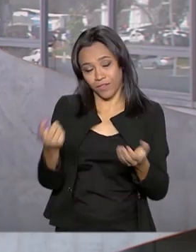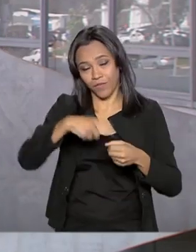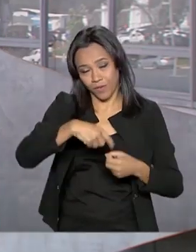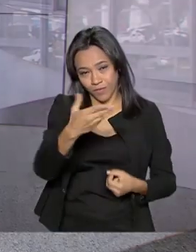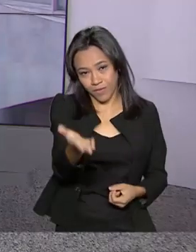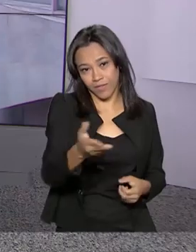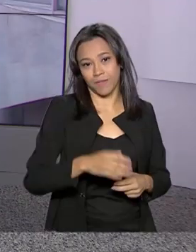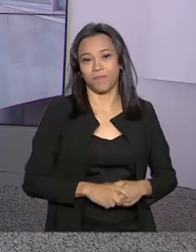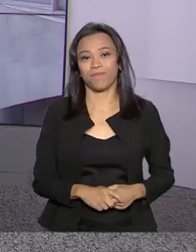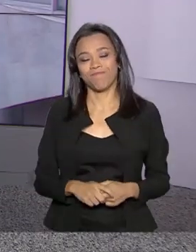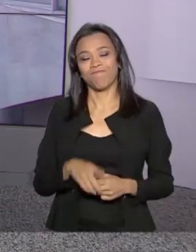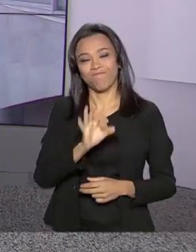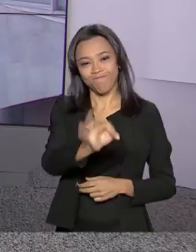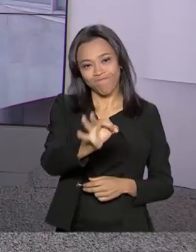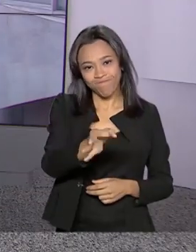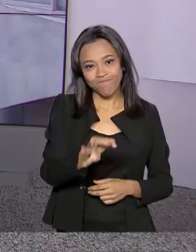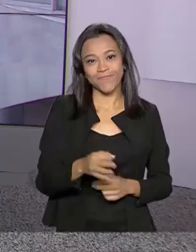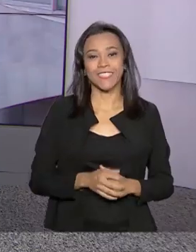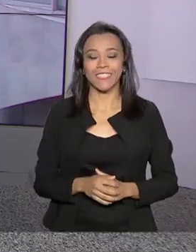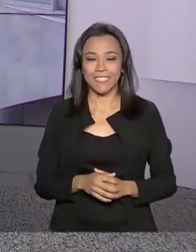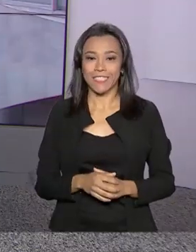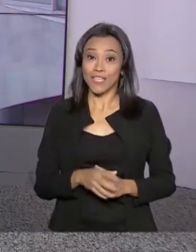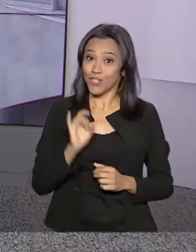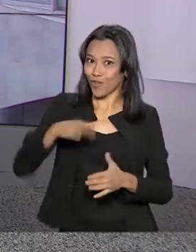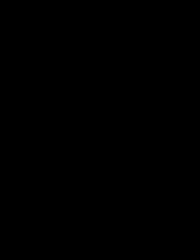você no estúdio. É isso aí, Gabi. Rivalidade só no futebol.